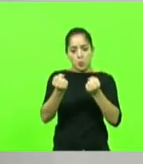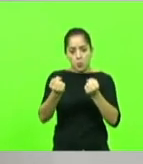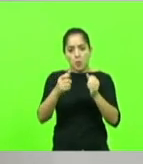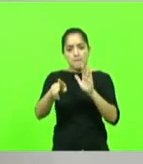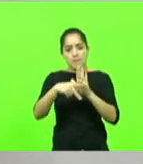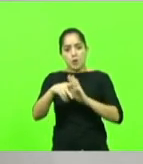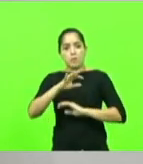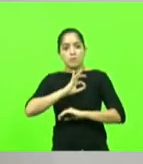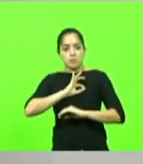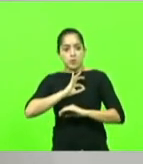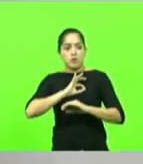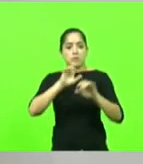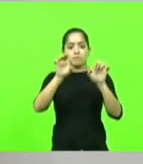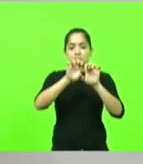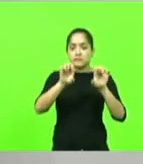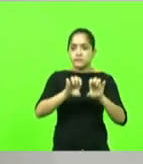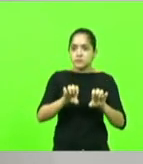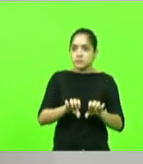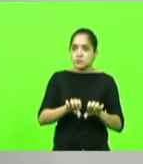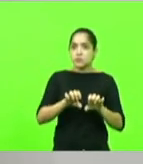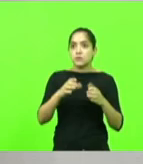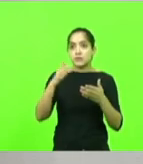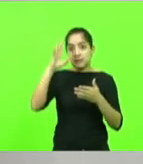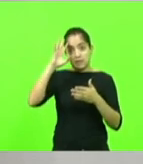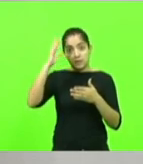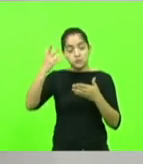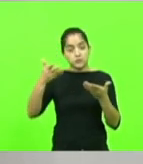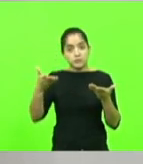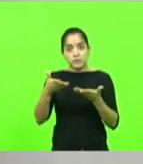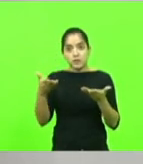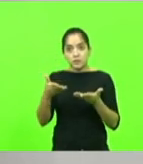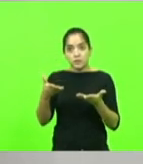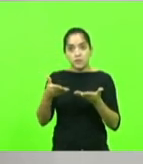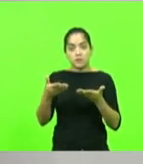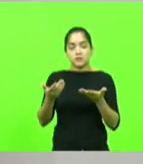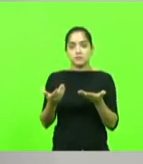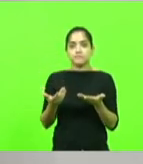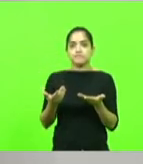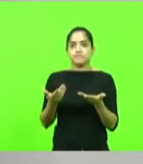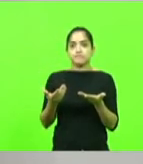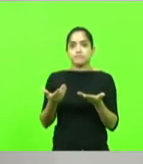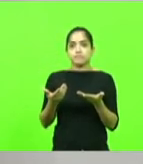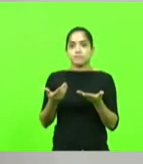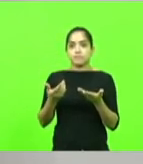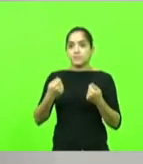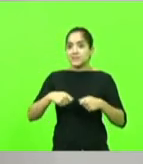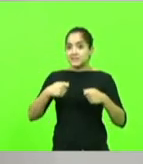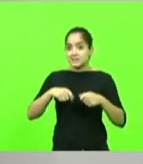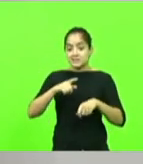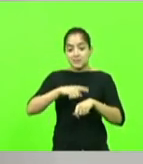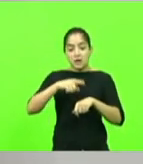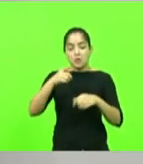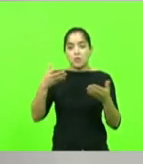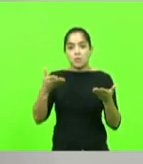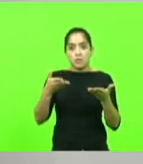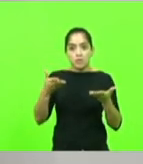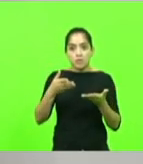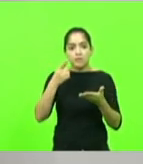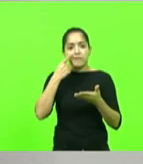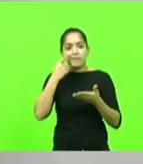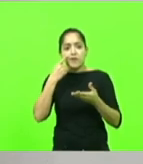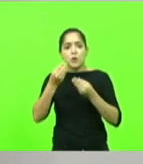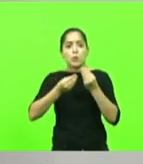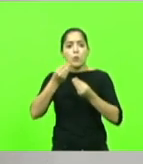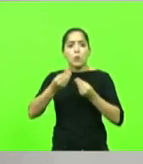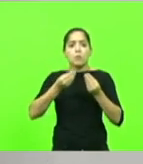infraestrutura. Resolvam esse problema o quanto antes. O quanto antes. Verifique como está funcionando esse sistema de